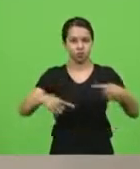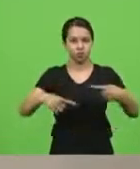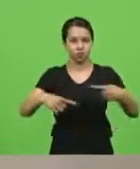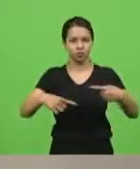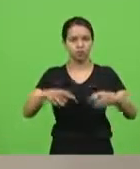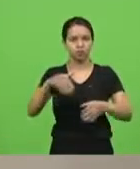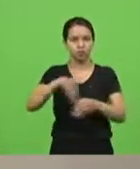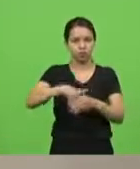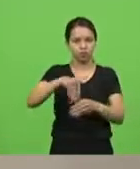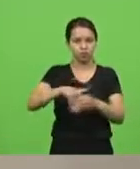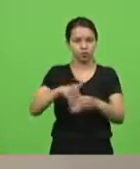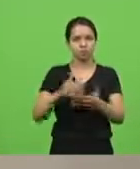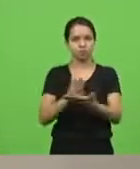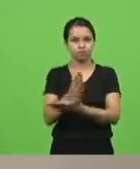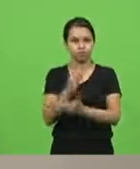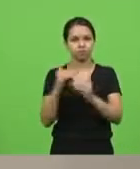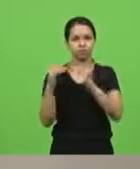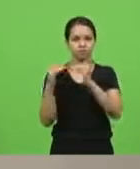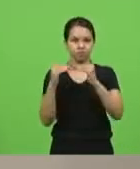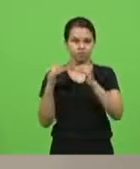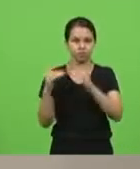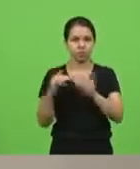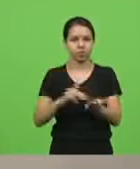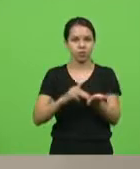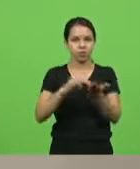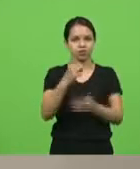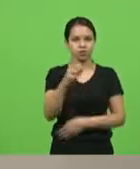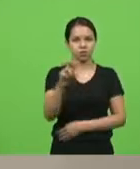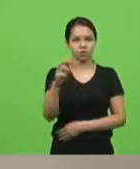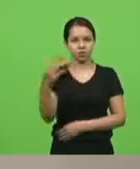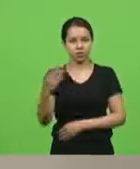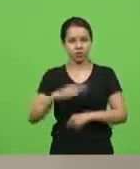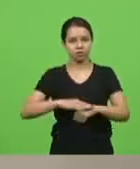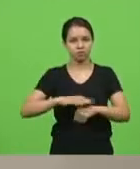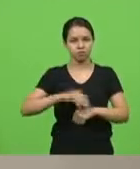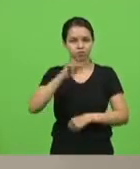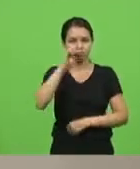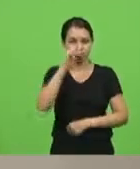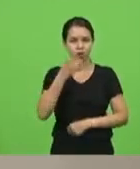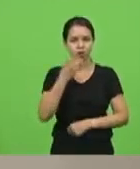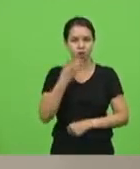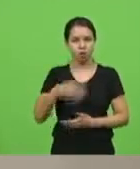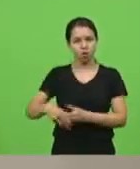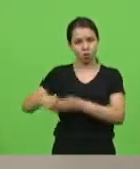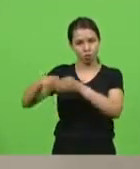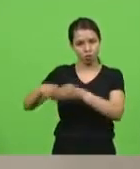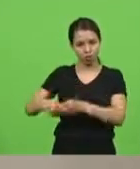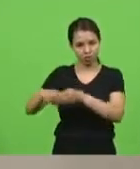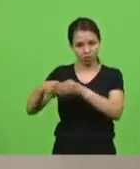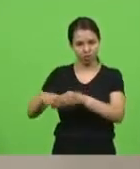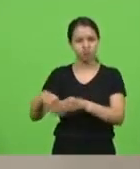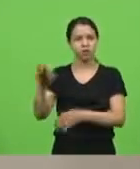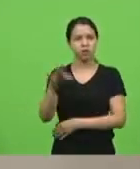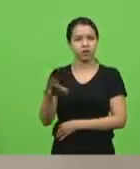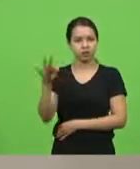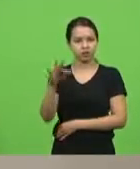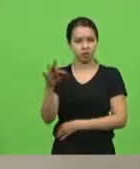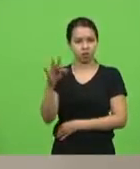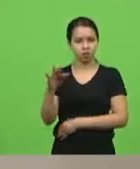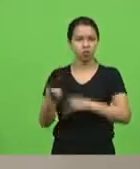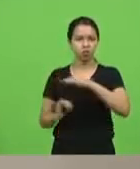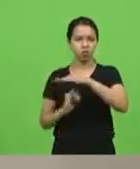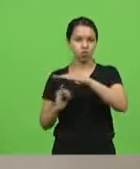encontra, aprovado por unanimidade. Moção 154, autor deputado João Amin, cumprimentando a Federação das Indústrias do Estado de Santa Catarina,